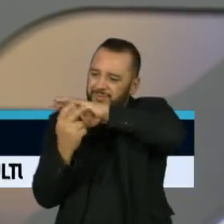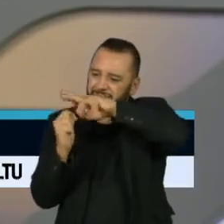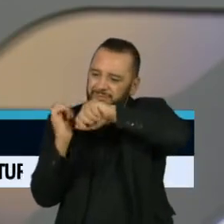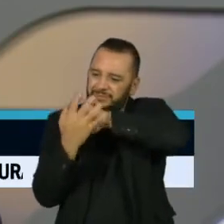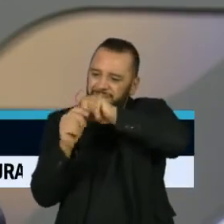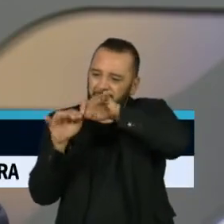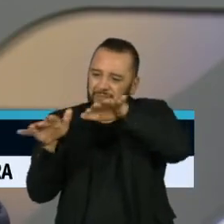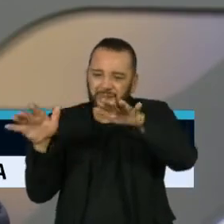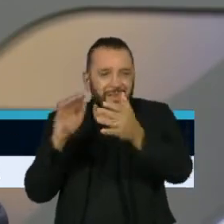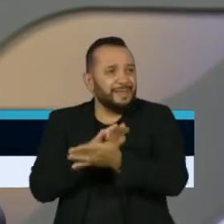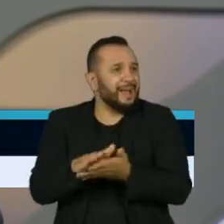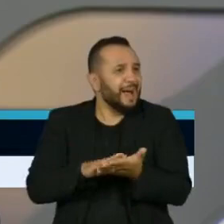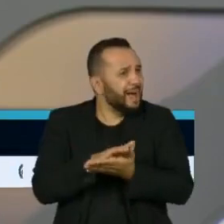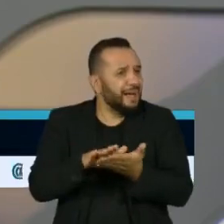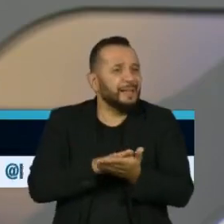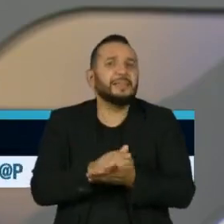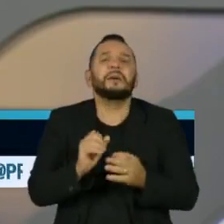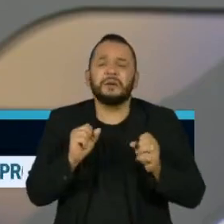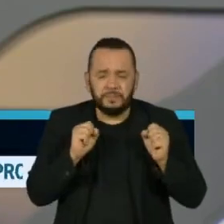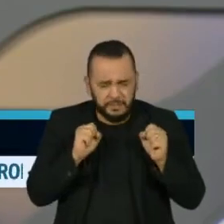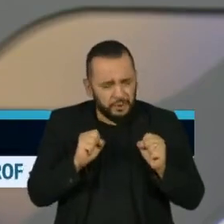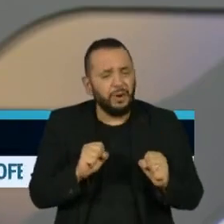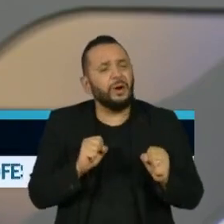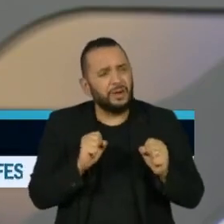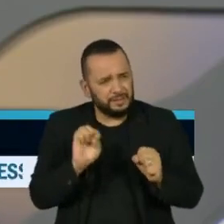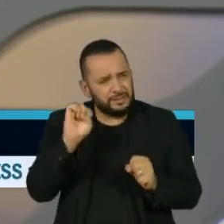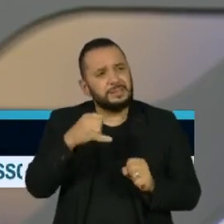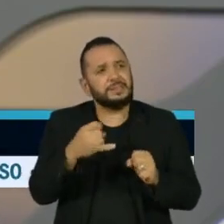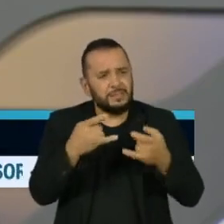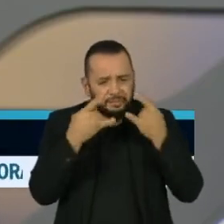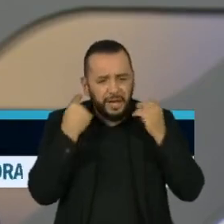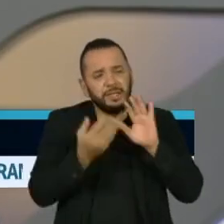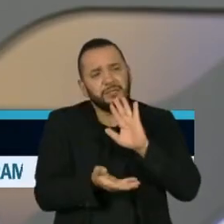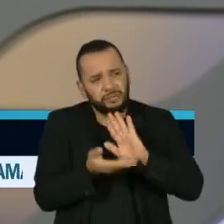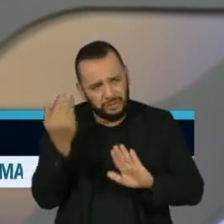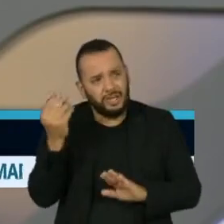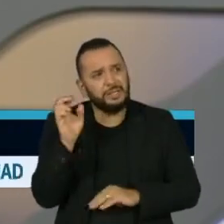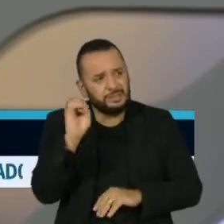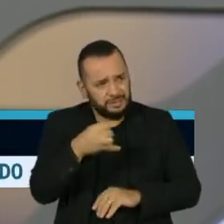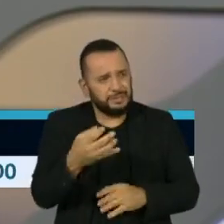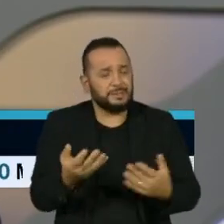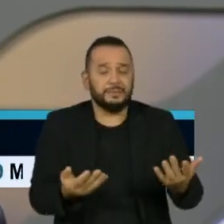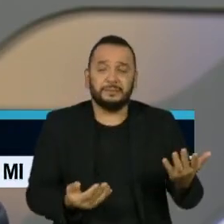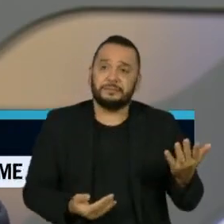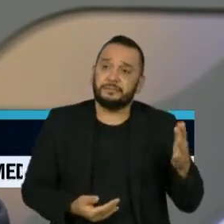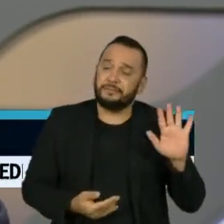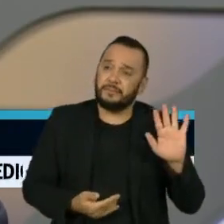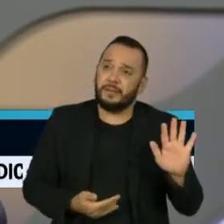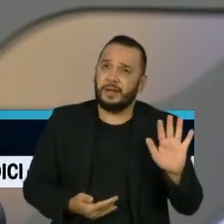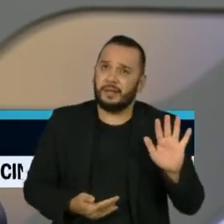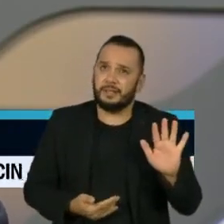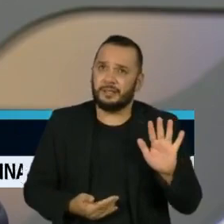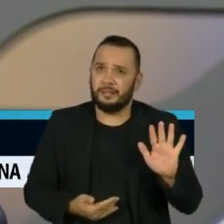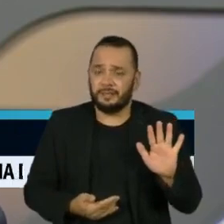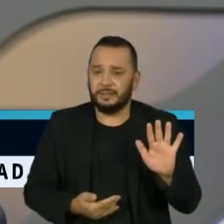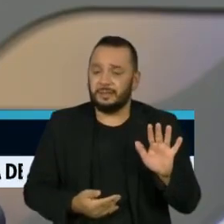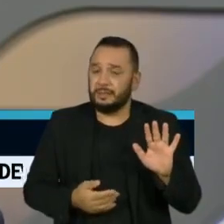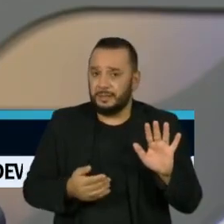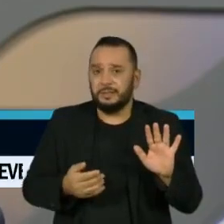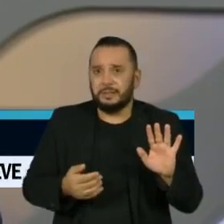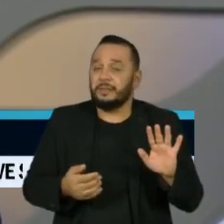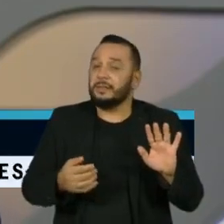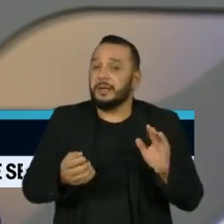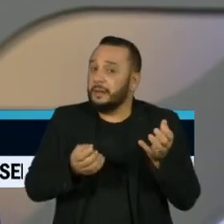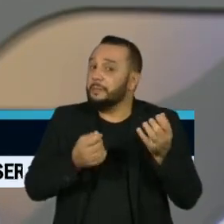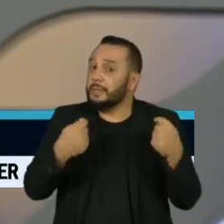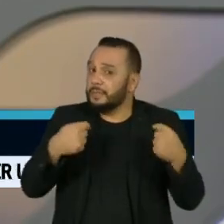nós vamos estar muito próximos de flexibilizar essas medidas. E, obviamente, que aí a informação para as pessoas